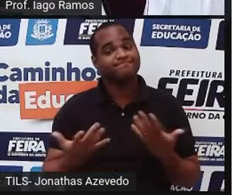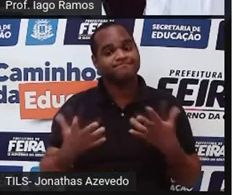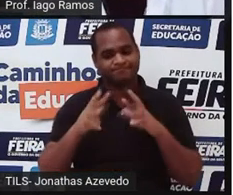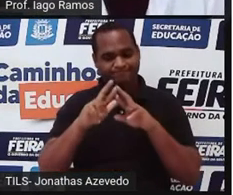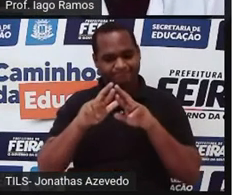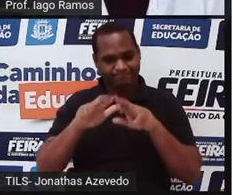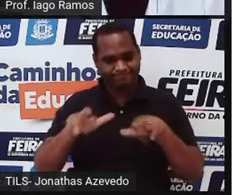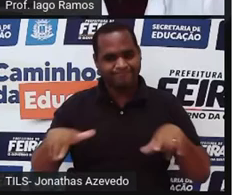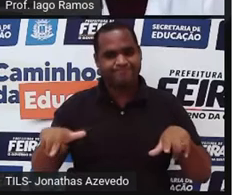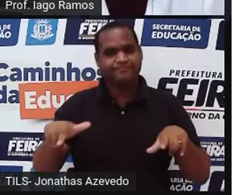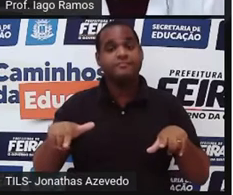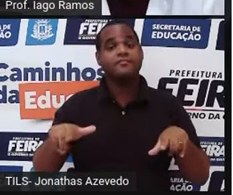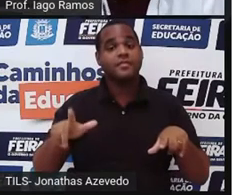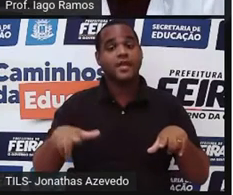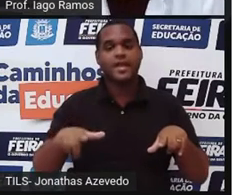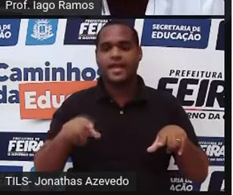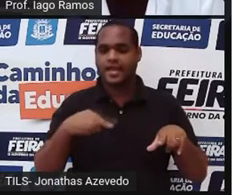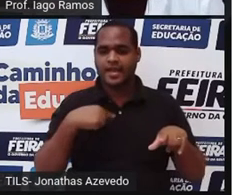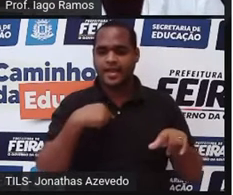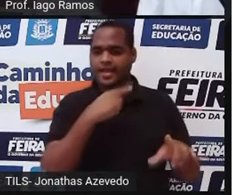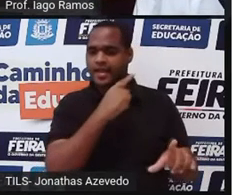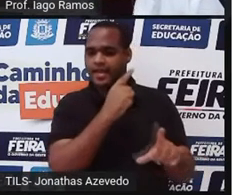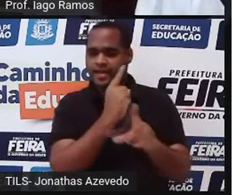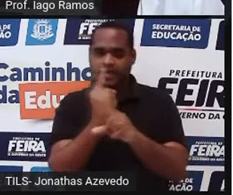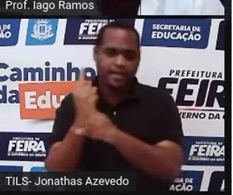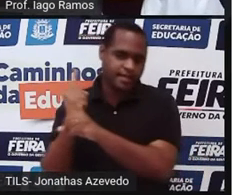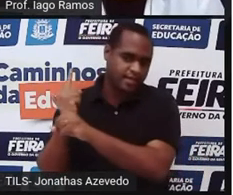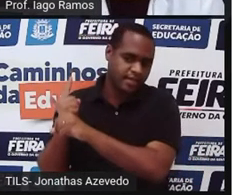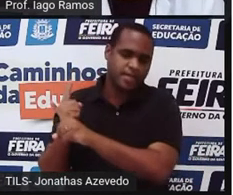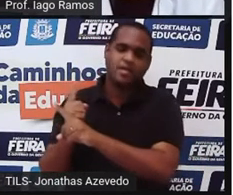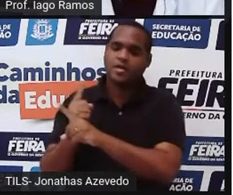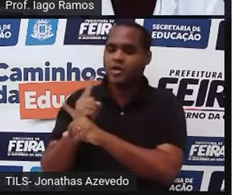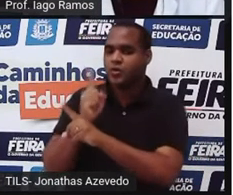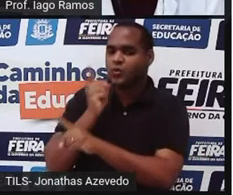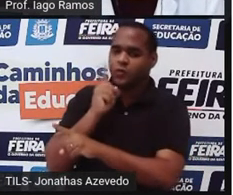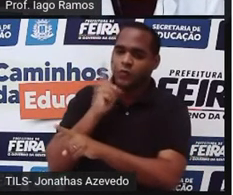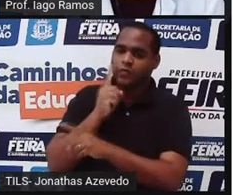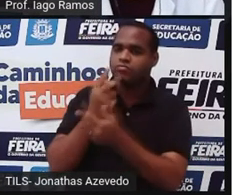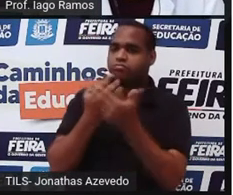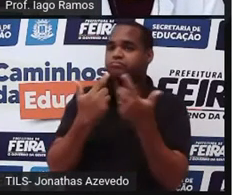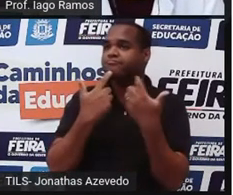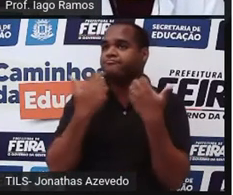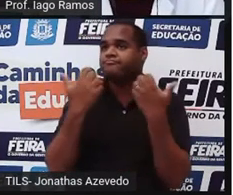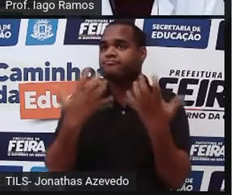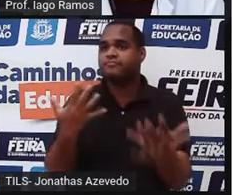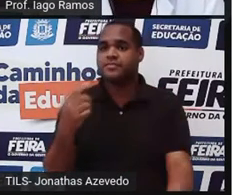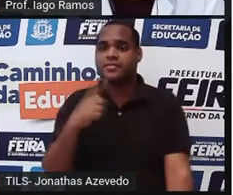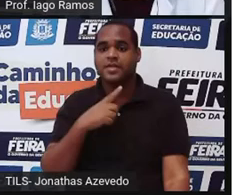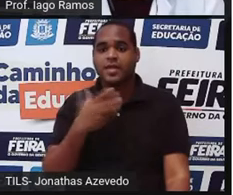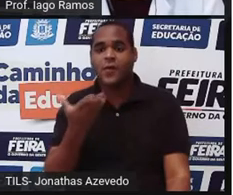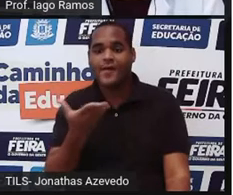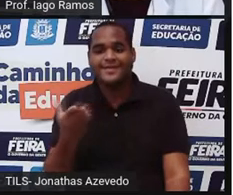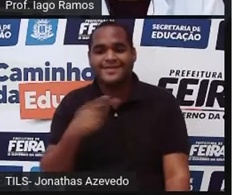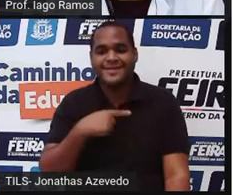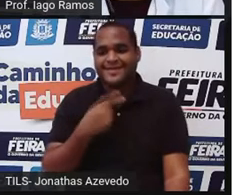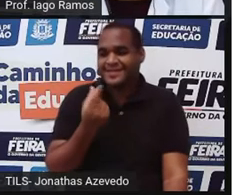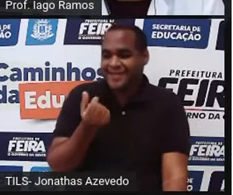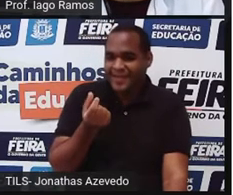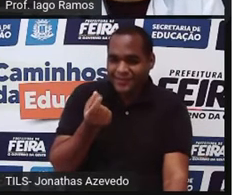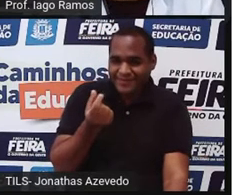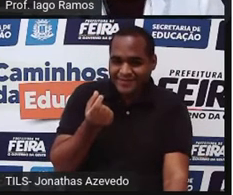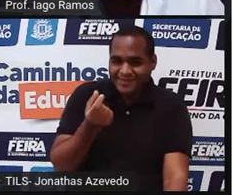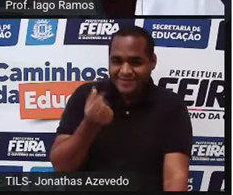muito encontrados em nosso cotidiano, né? Eu posso citar como exemplo o nosso sistema monetário.